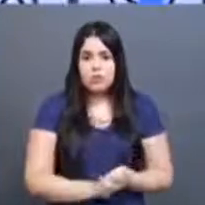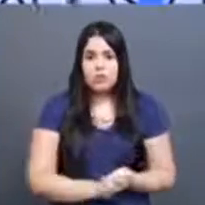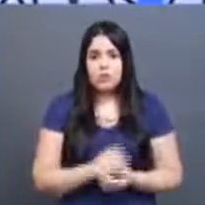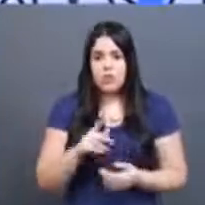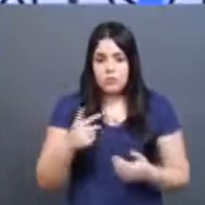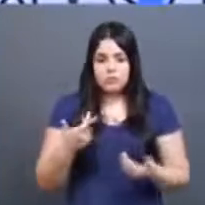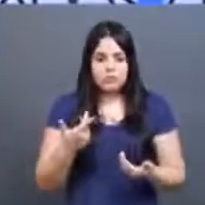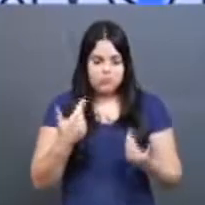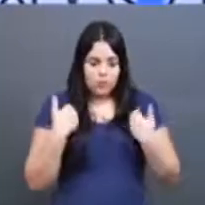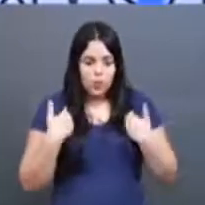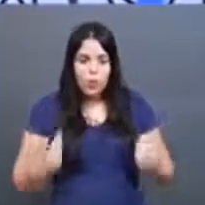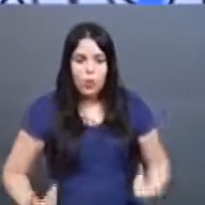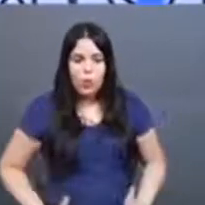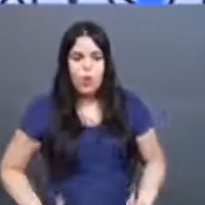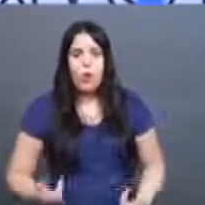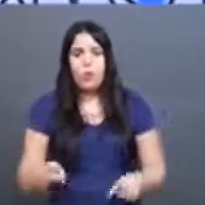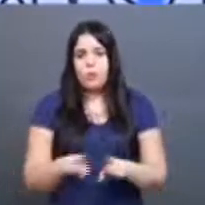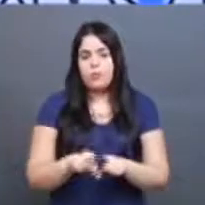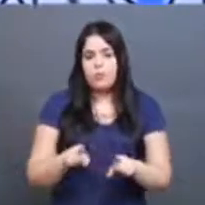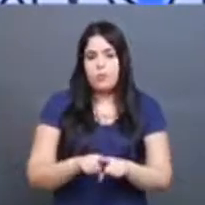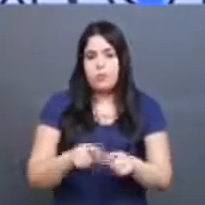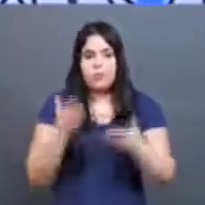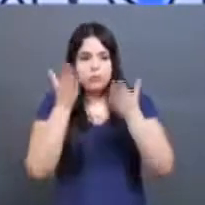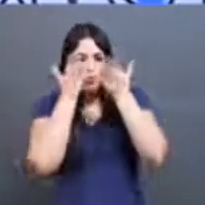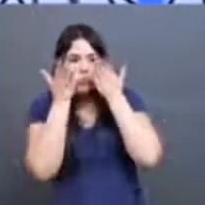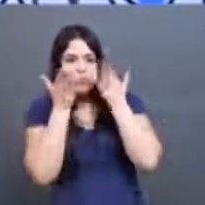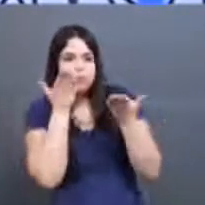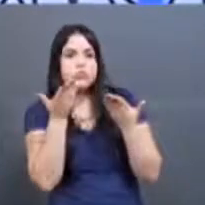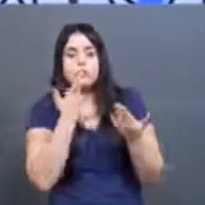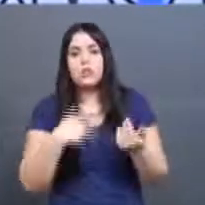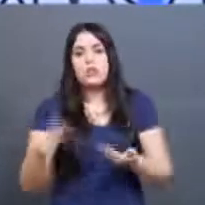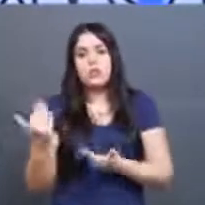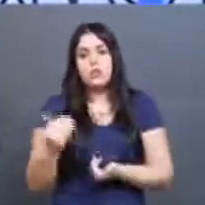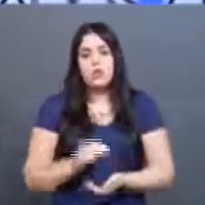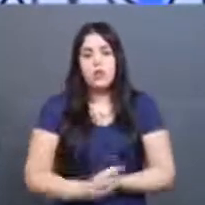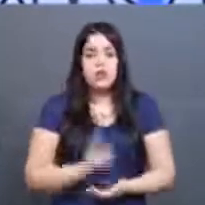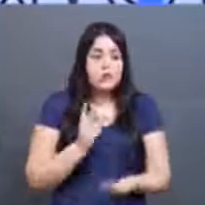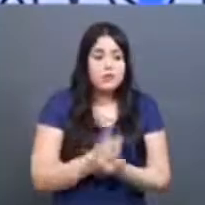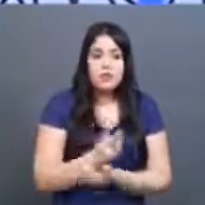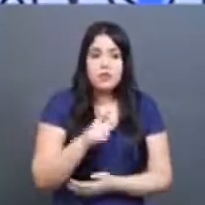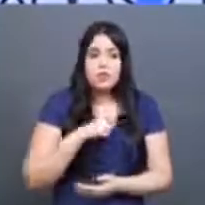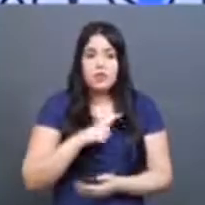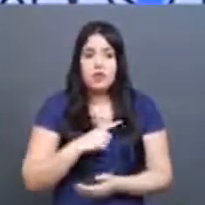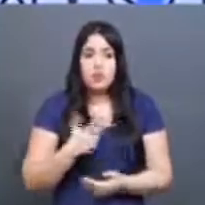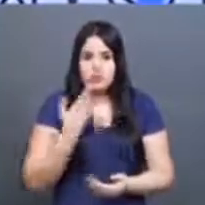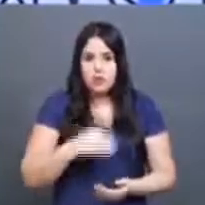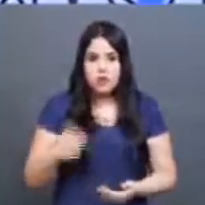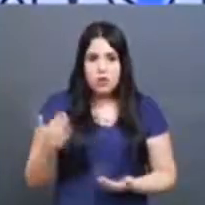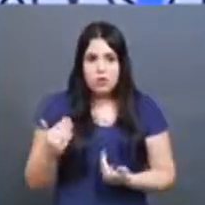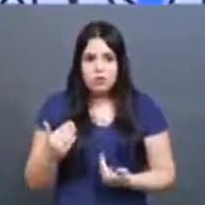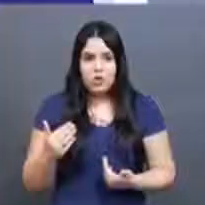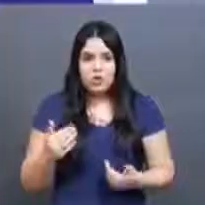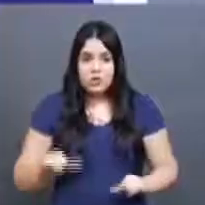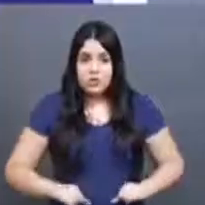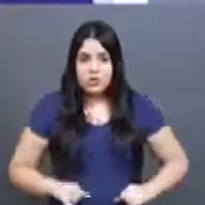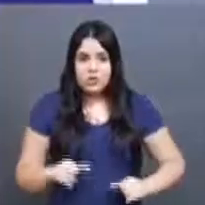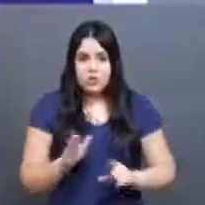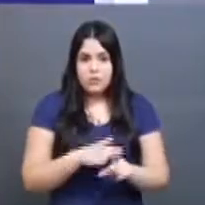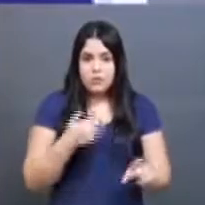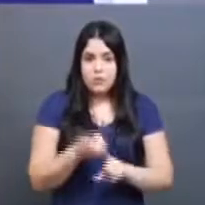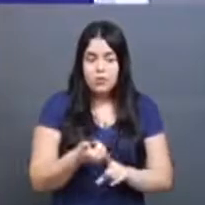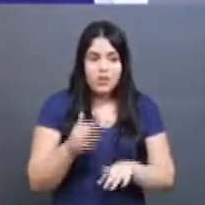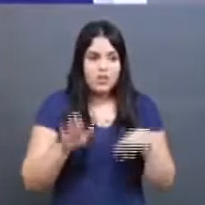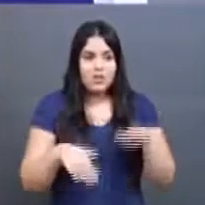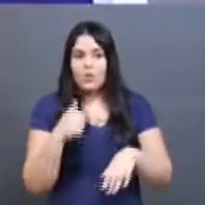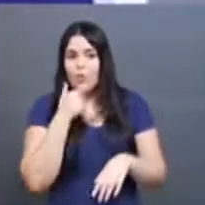moral da criança e adolescente, e todas as vezes que nós tivermos essa violação, e aí, infelizmente, às vezes a gente não consegue resolver esse